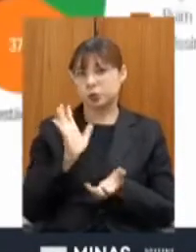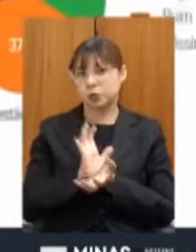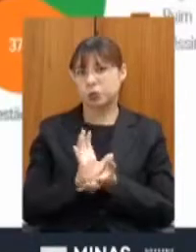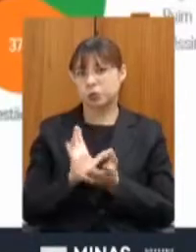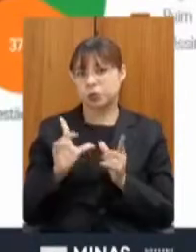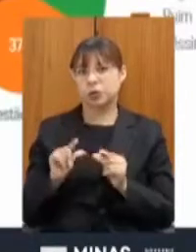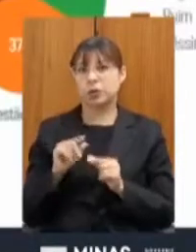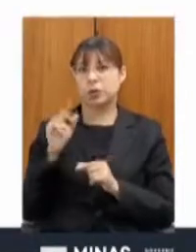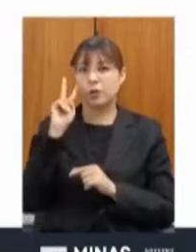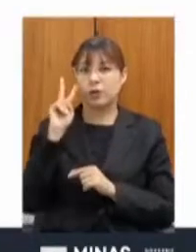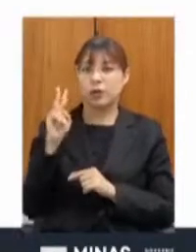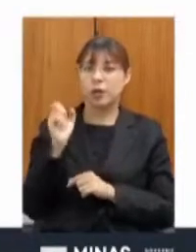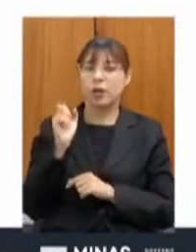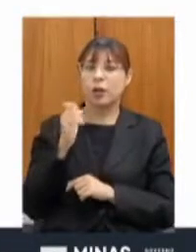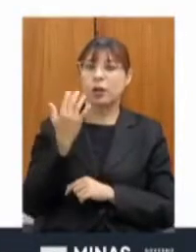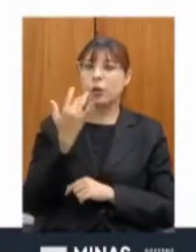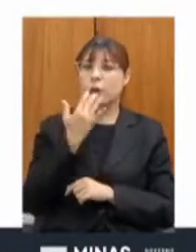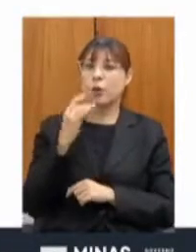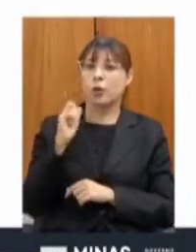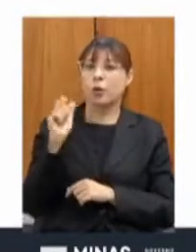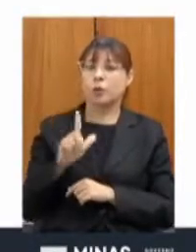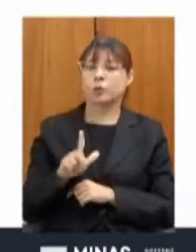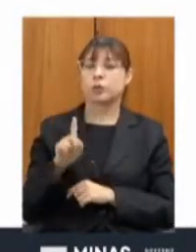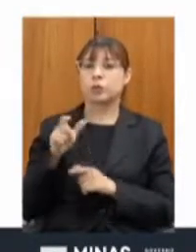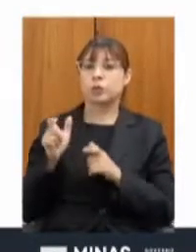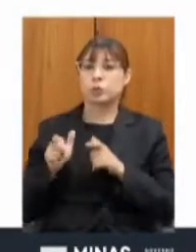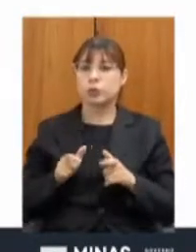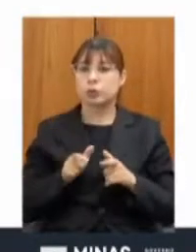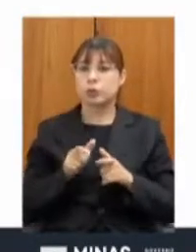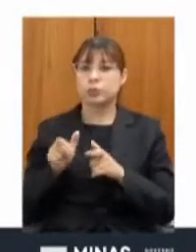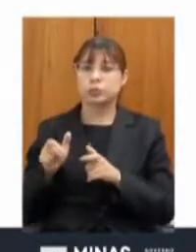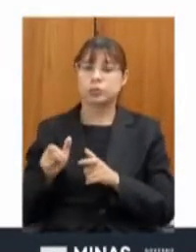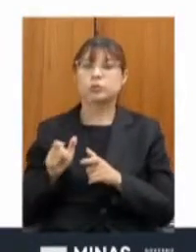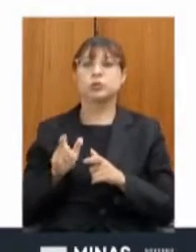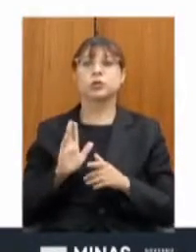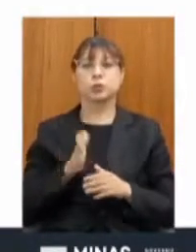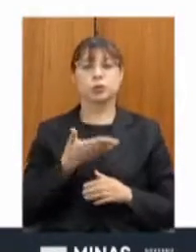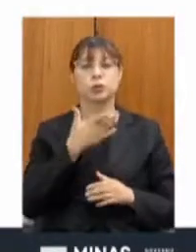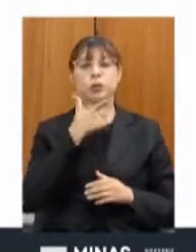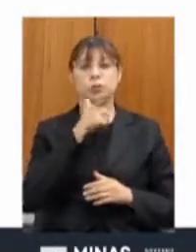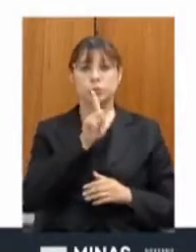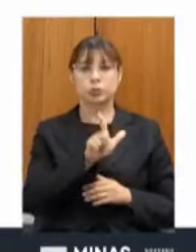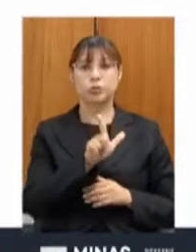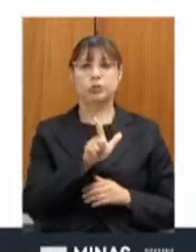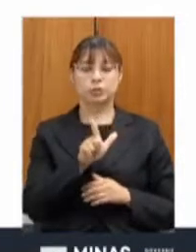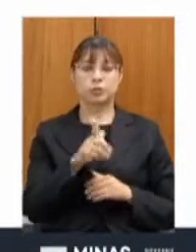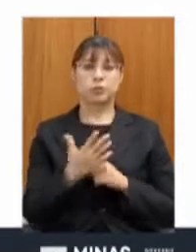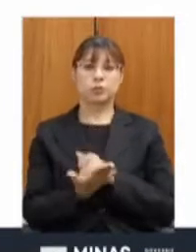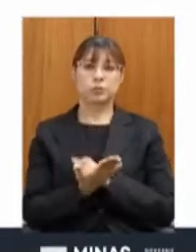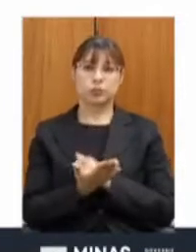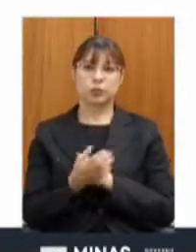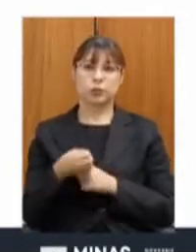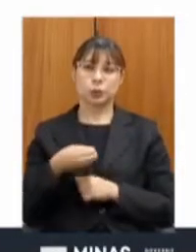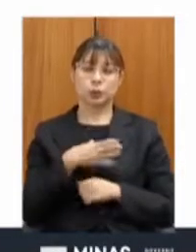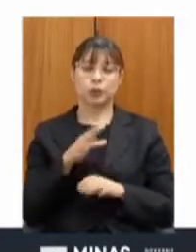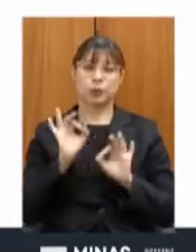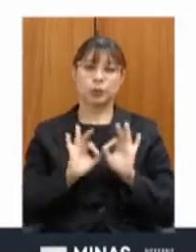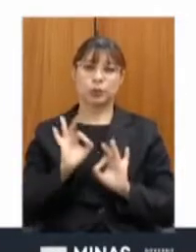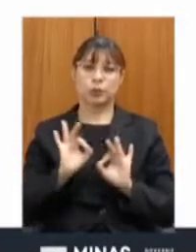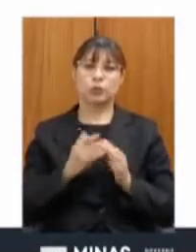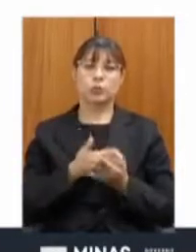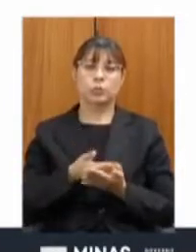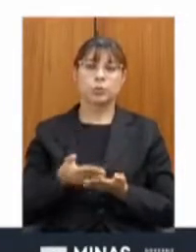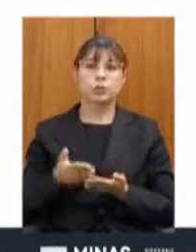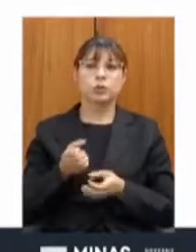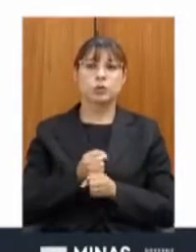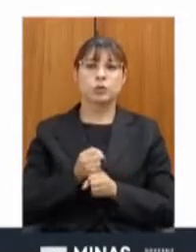no azul, os senhores vão vendo as áreas que estão sendo beneficiadas por esse novo programa, que já, no primeiro semestre de